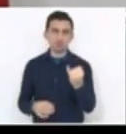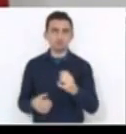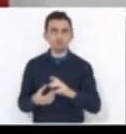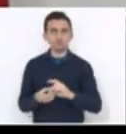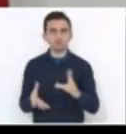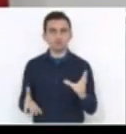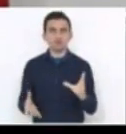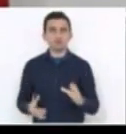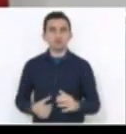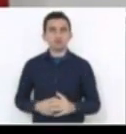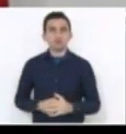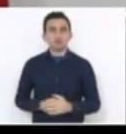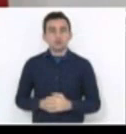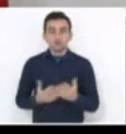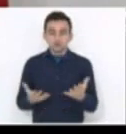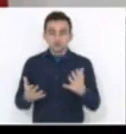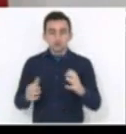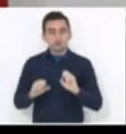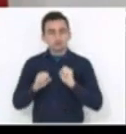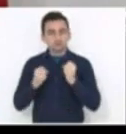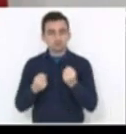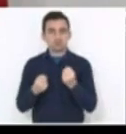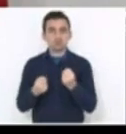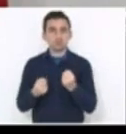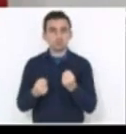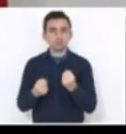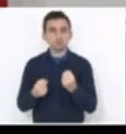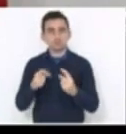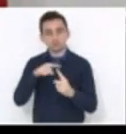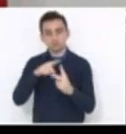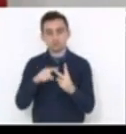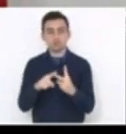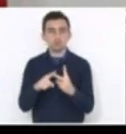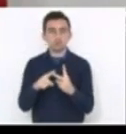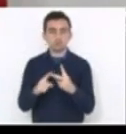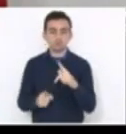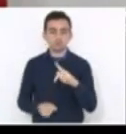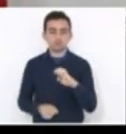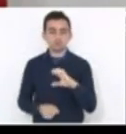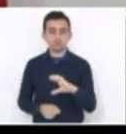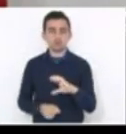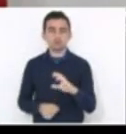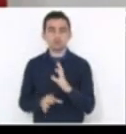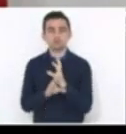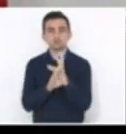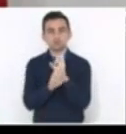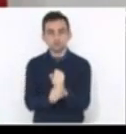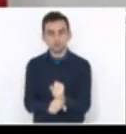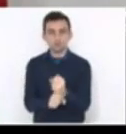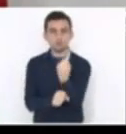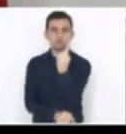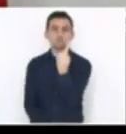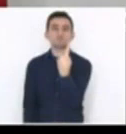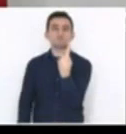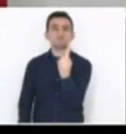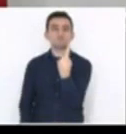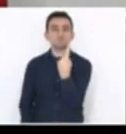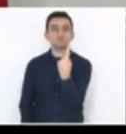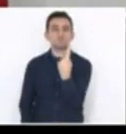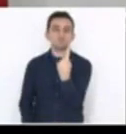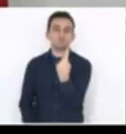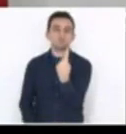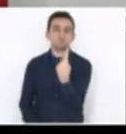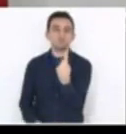eu quero fazer a defesa destas duas PECs, que agora se somam a só uma, no seguinte